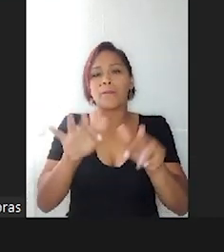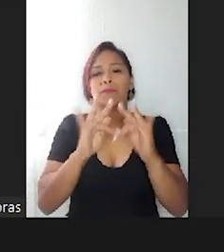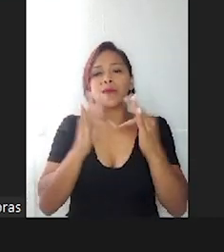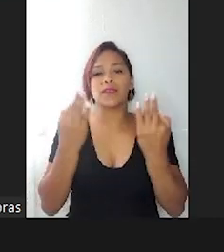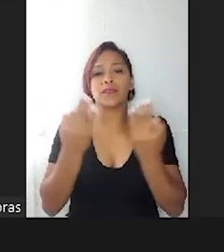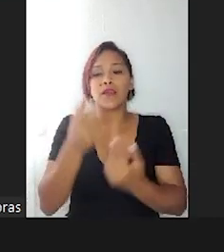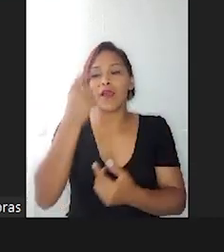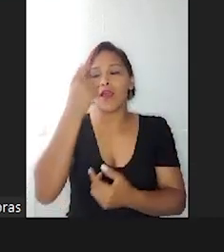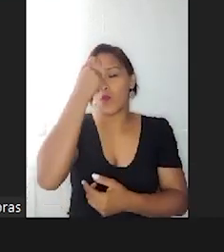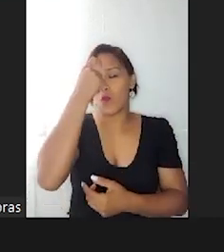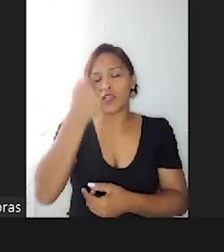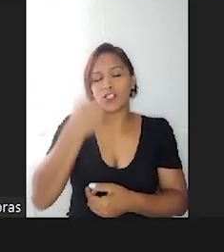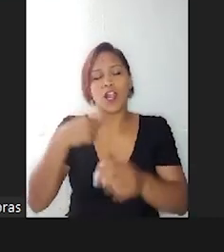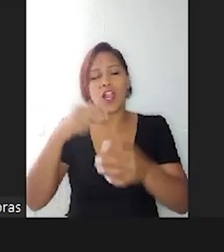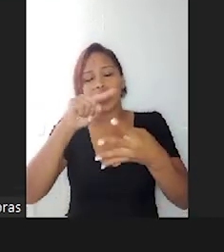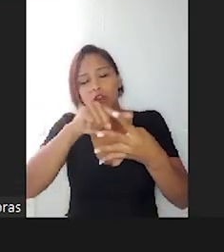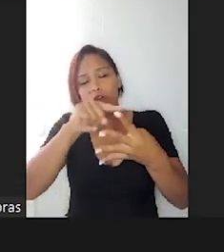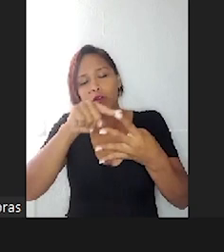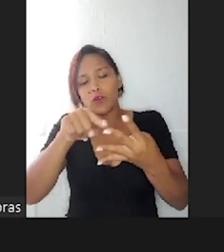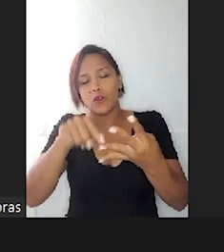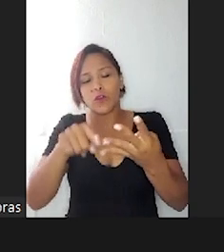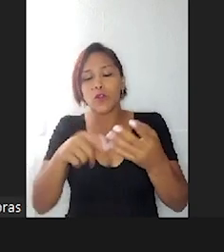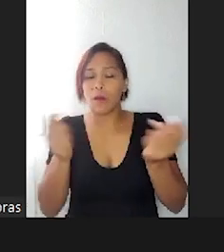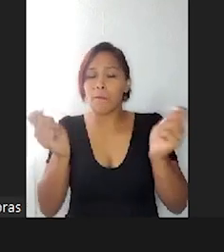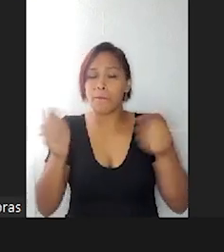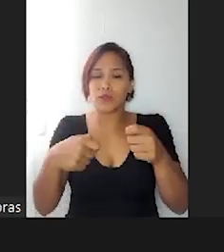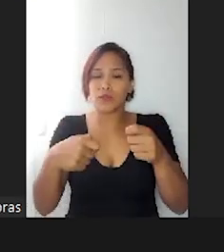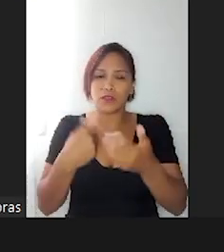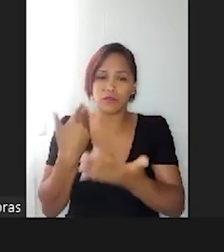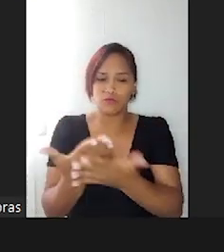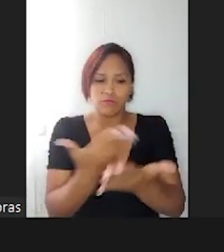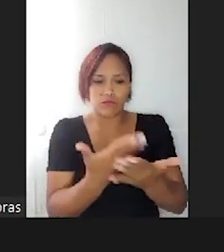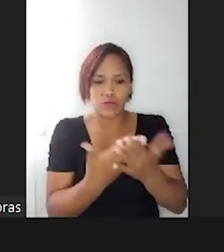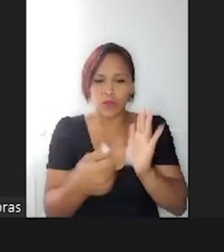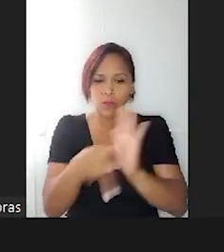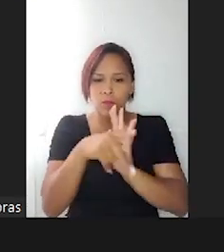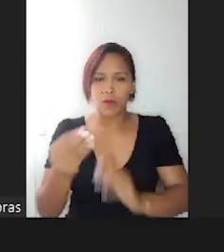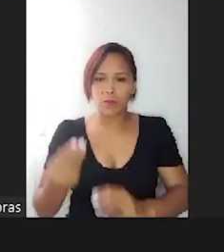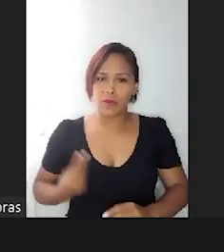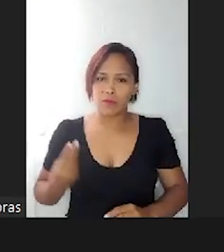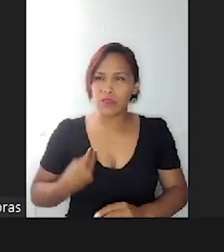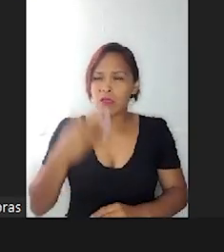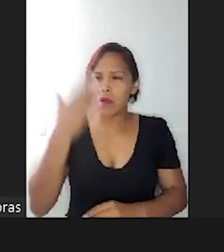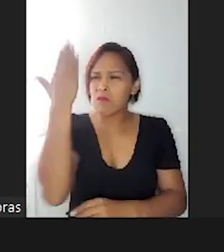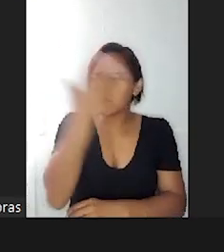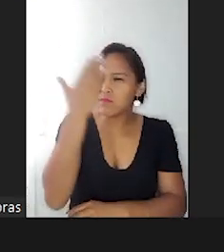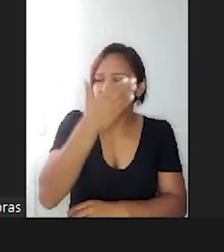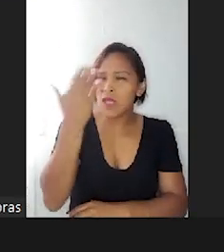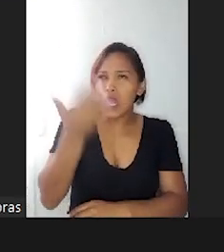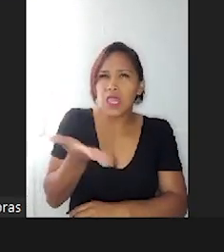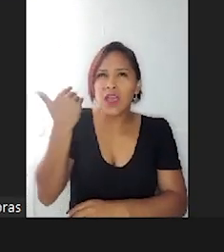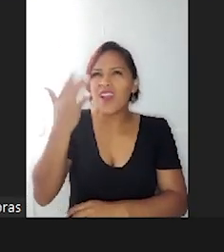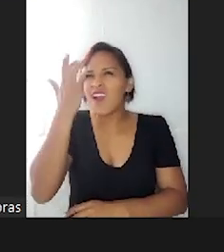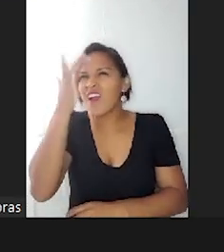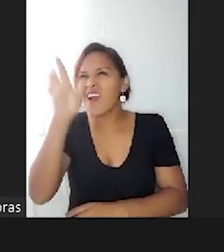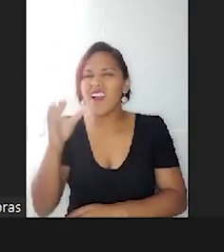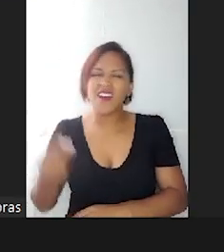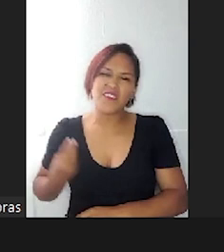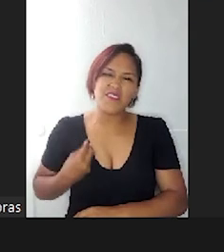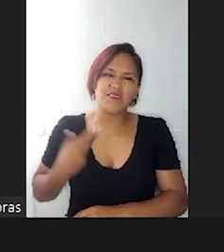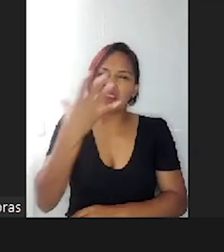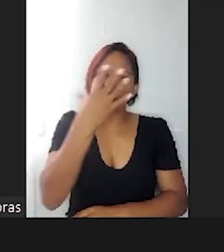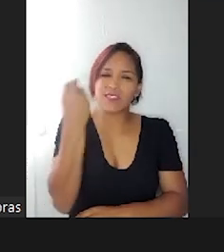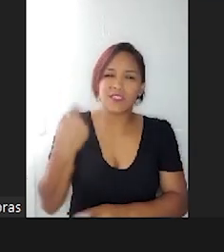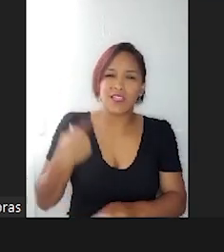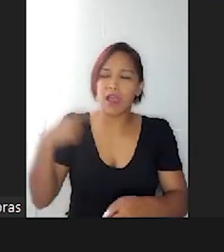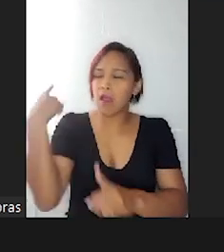questões dessas violências invisíveis que a gente achava que ah, vivi isso, vivi aquilo, apanhei, tá tudo